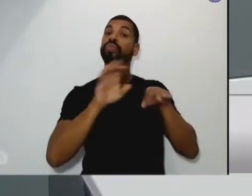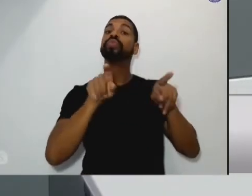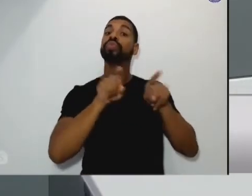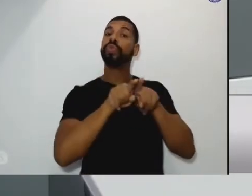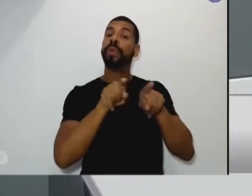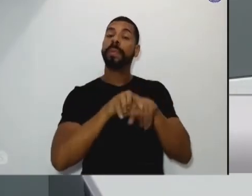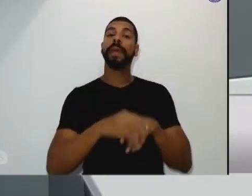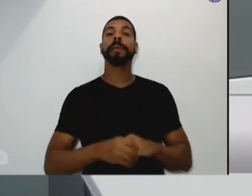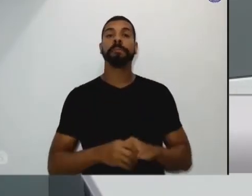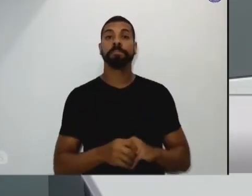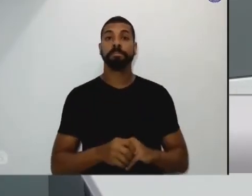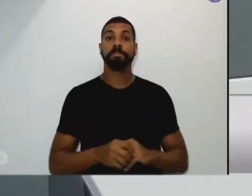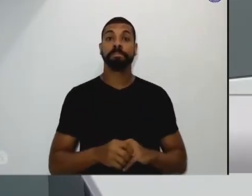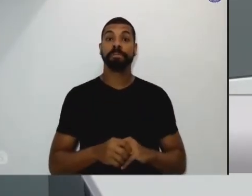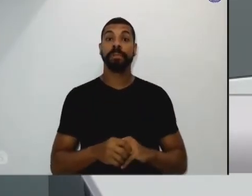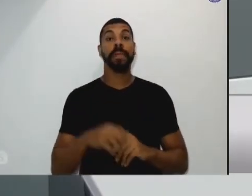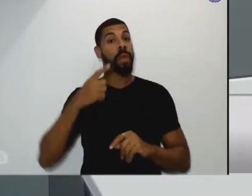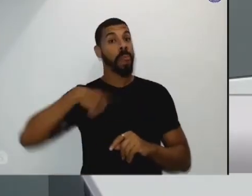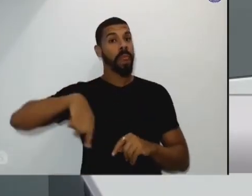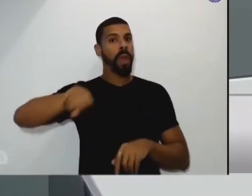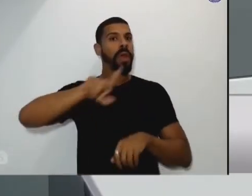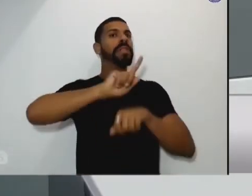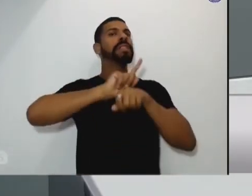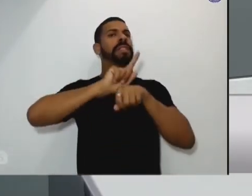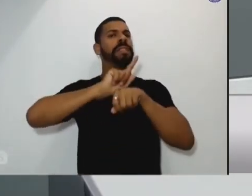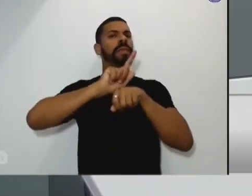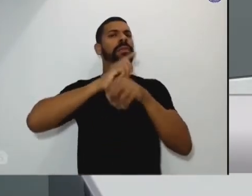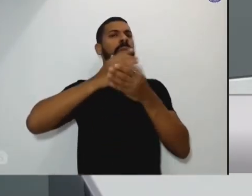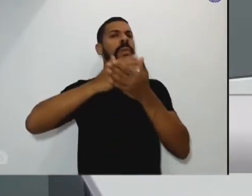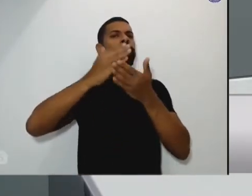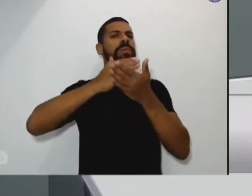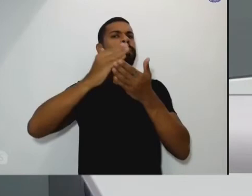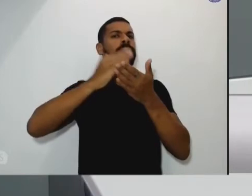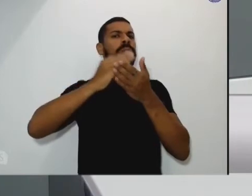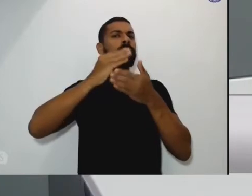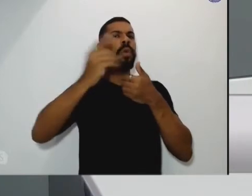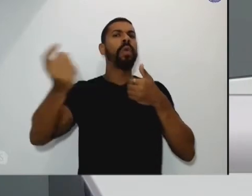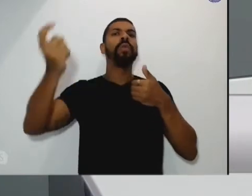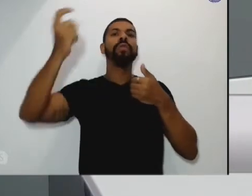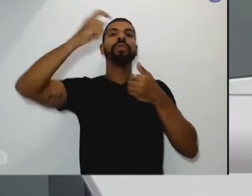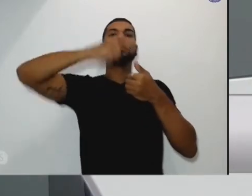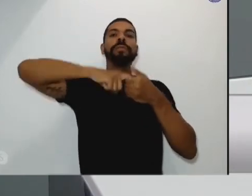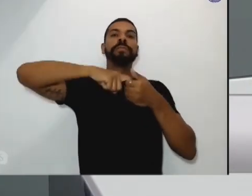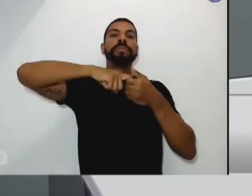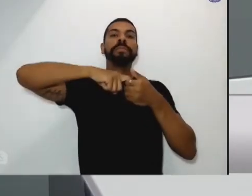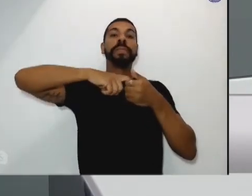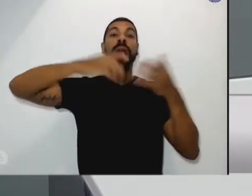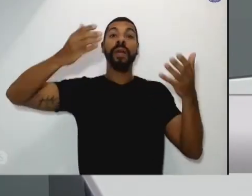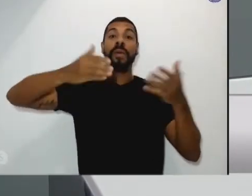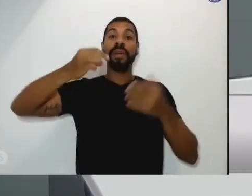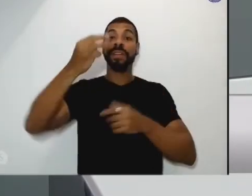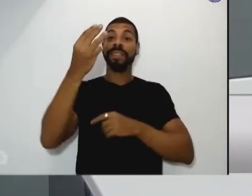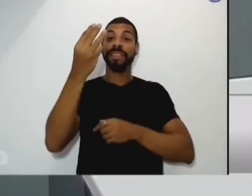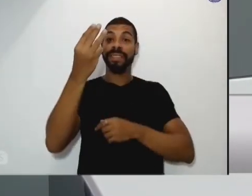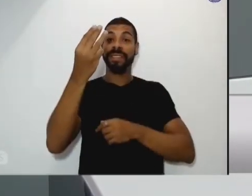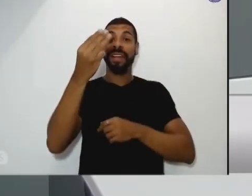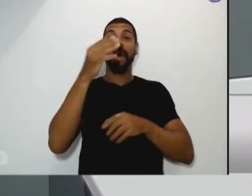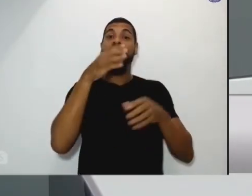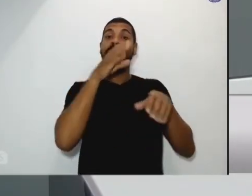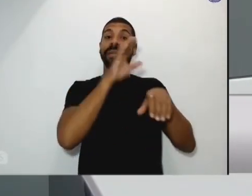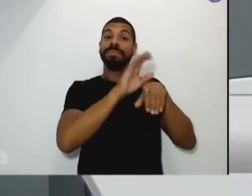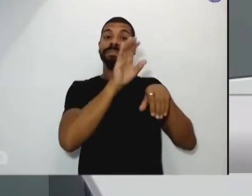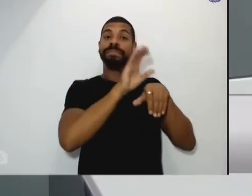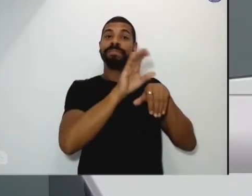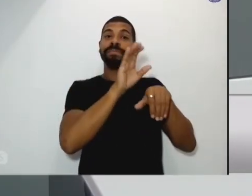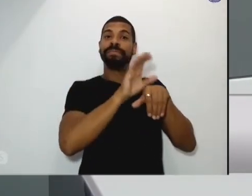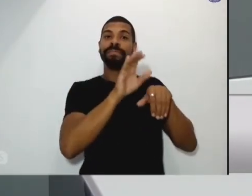na nossa gestão iniciou e conseguimos retomar estamos na terceira turma que são promotoras legais que passam